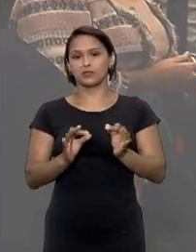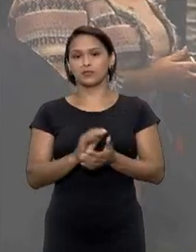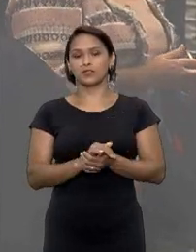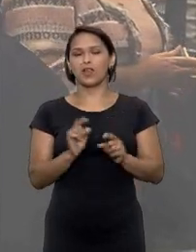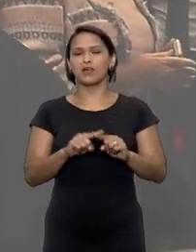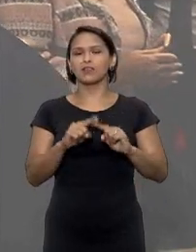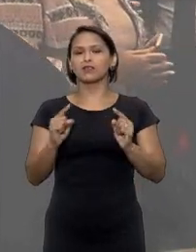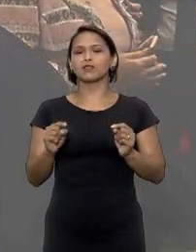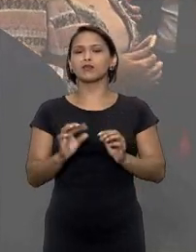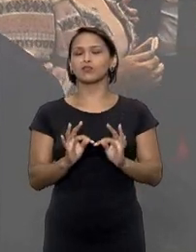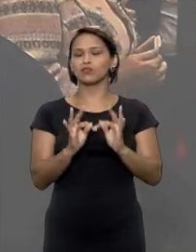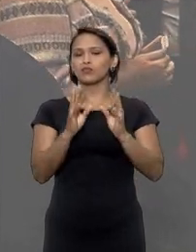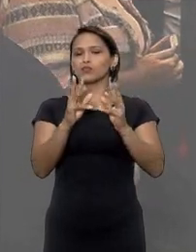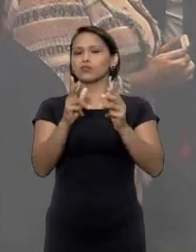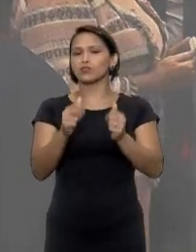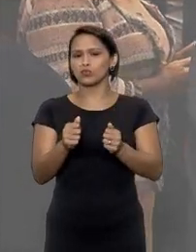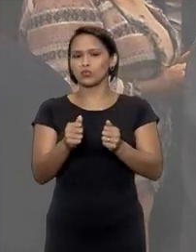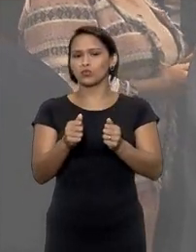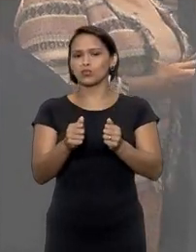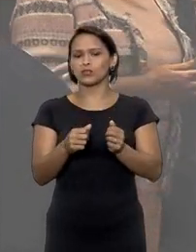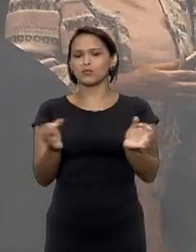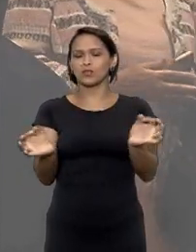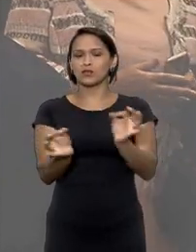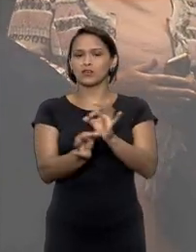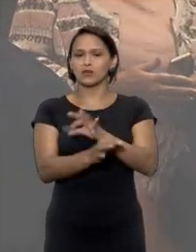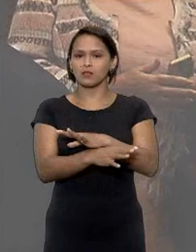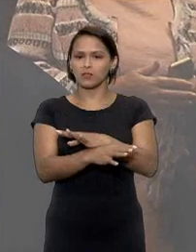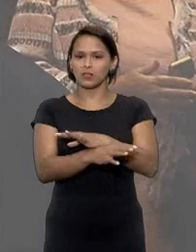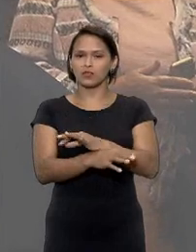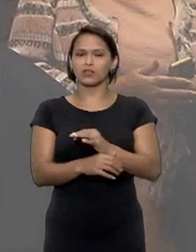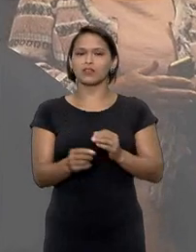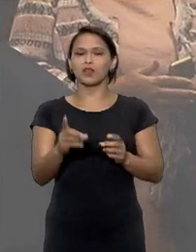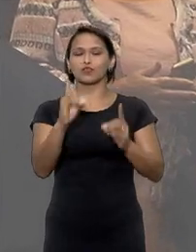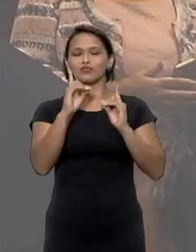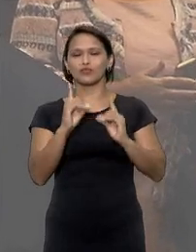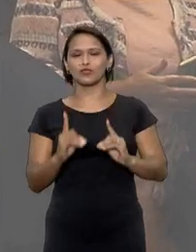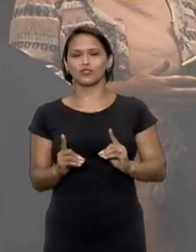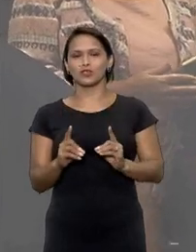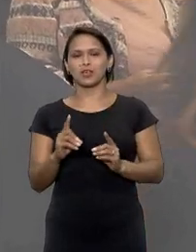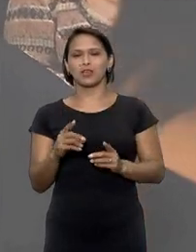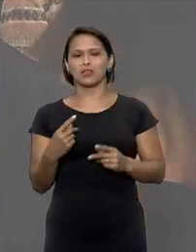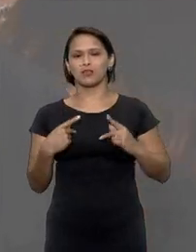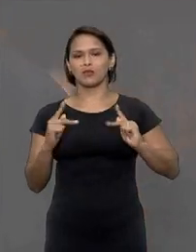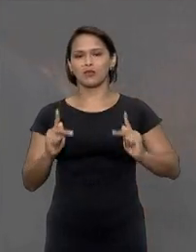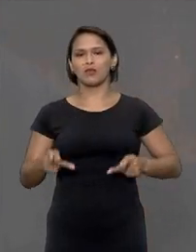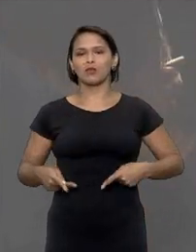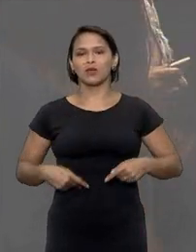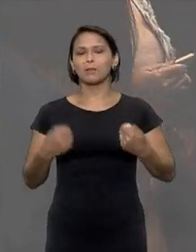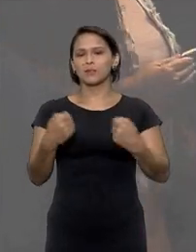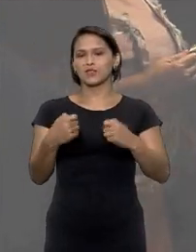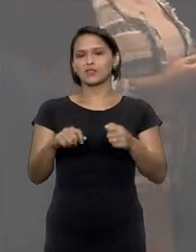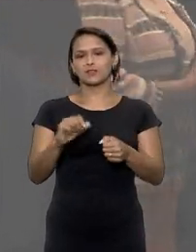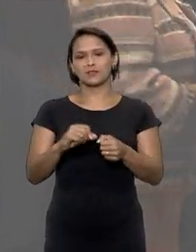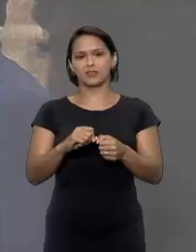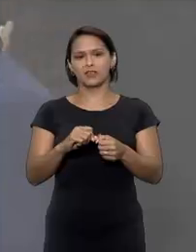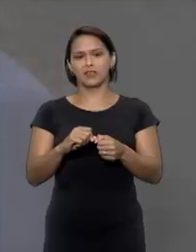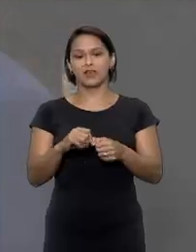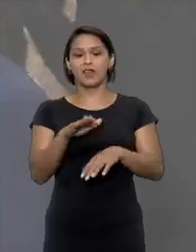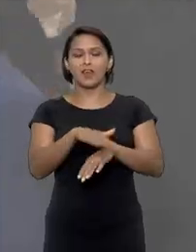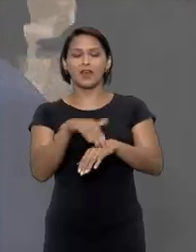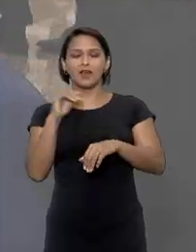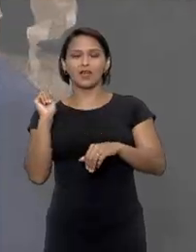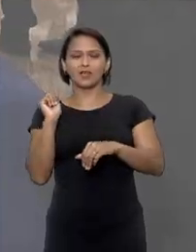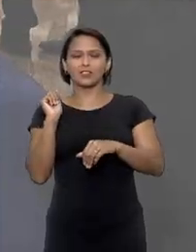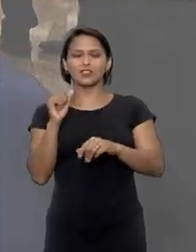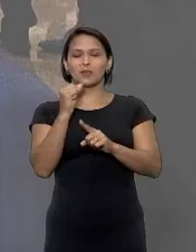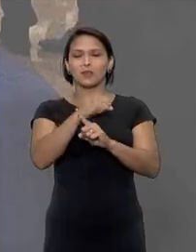tudo que é possível para concretizar um direito fundamental é necessário que façamos é